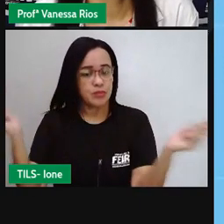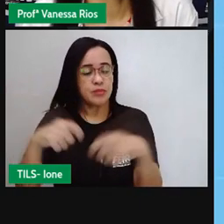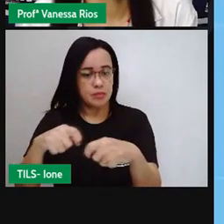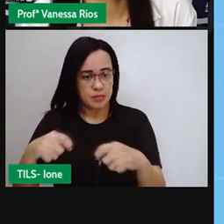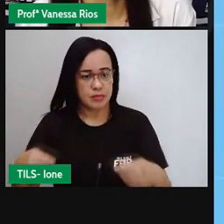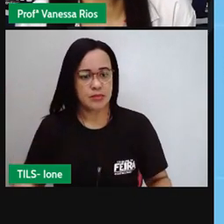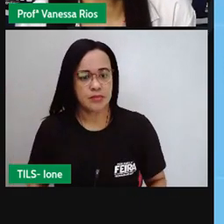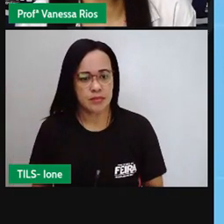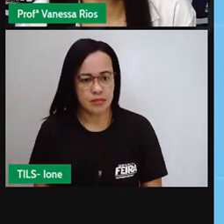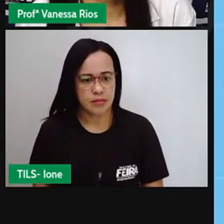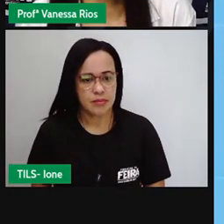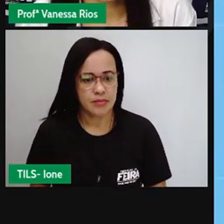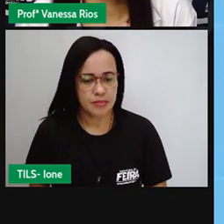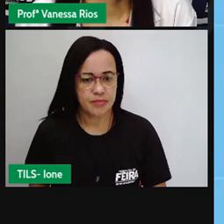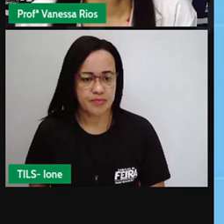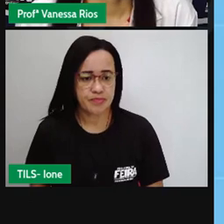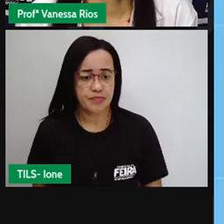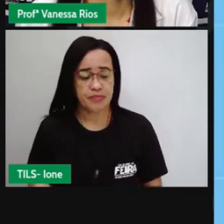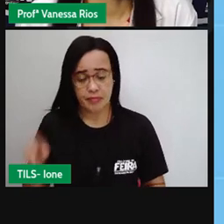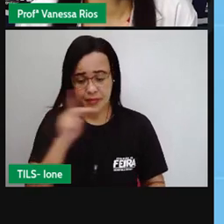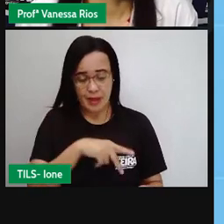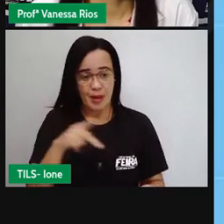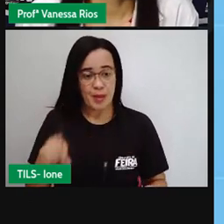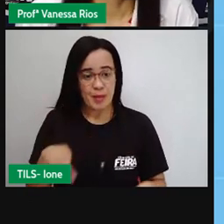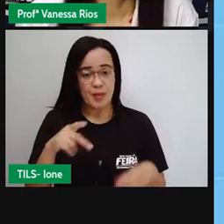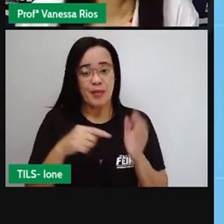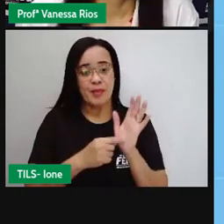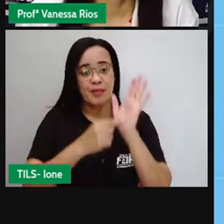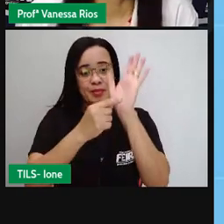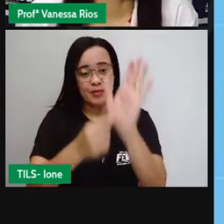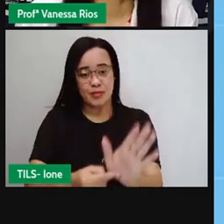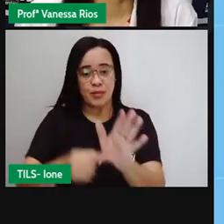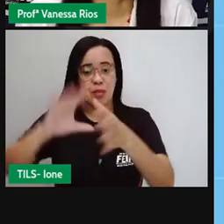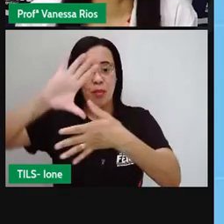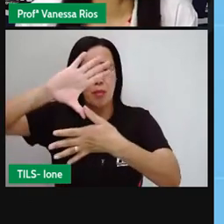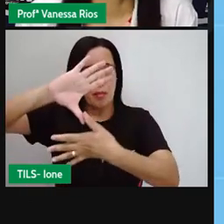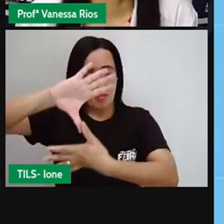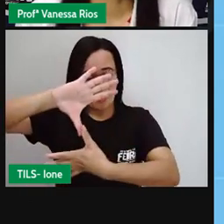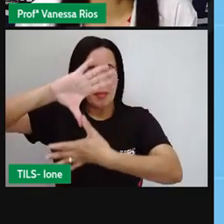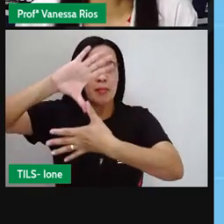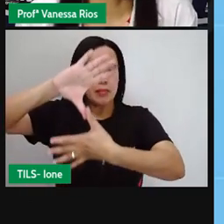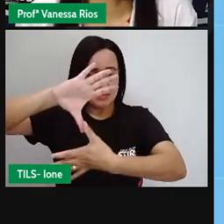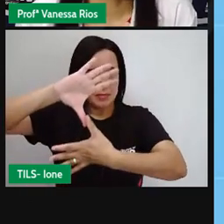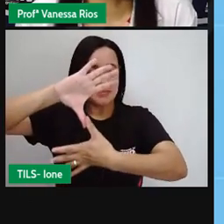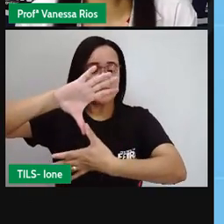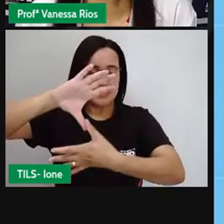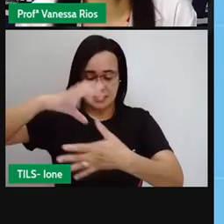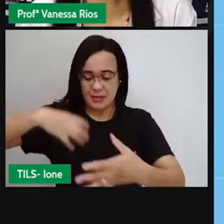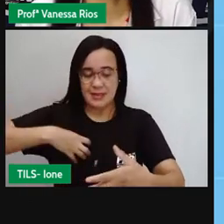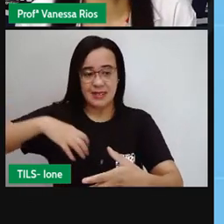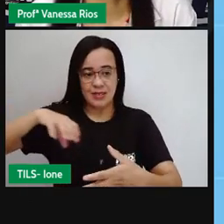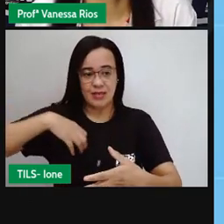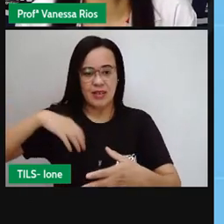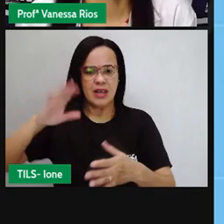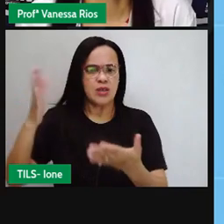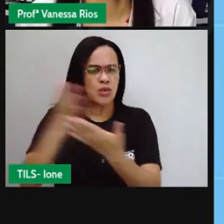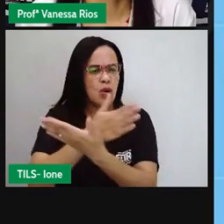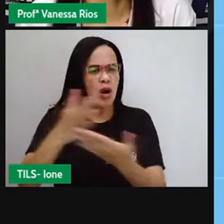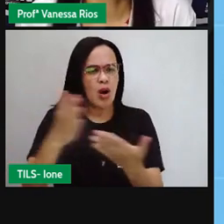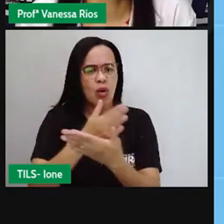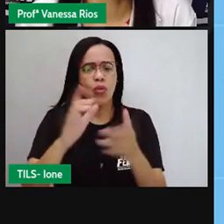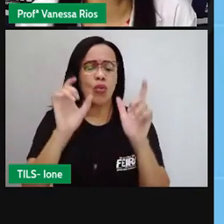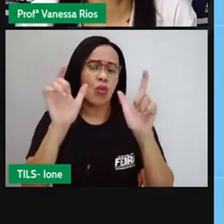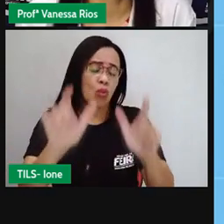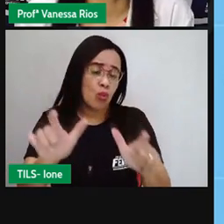A Pró trouxe agora um mapa de Salvador, destacando aí alguns pontos. Esse é um mapa aí que mostra